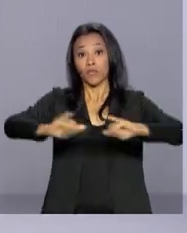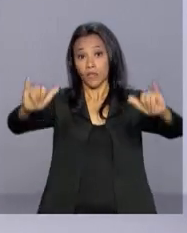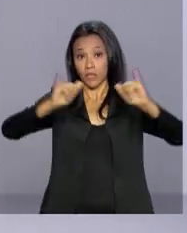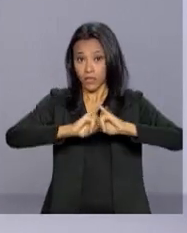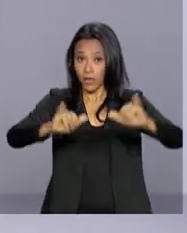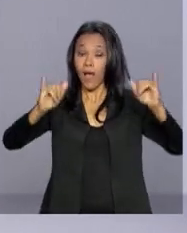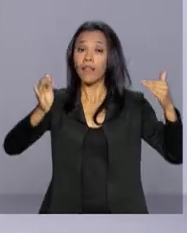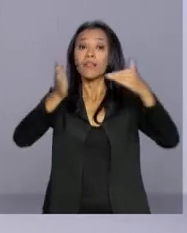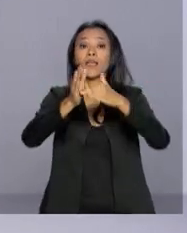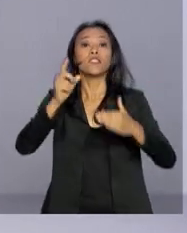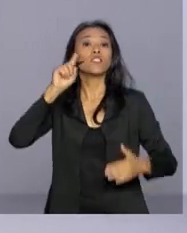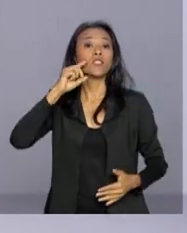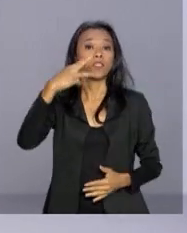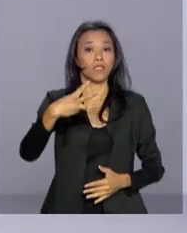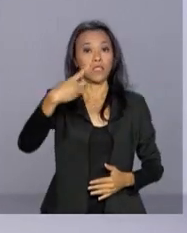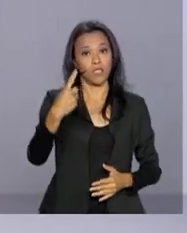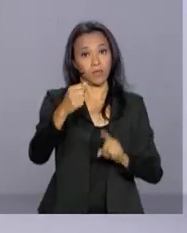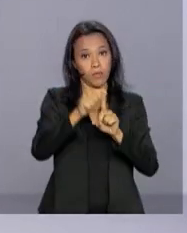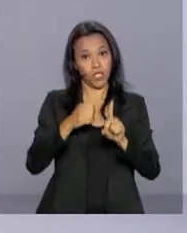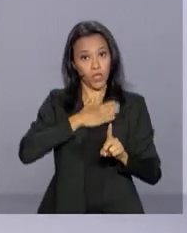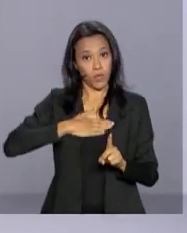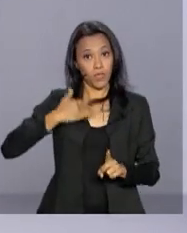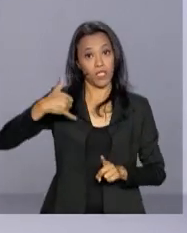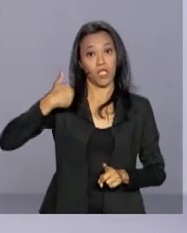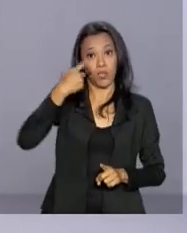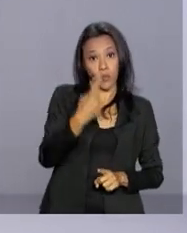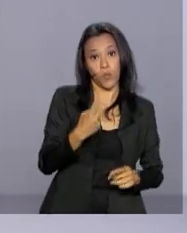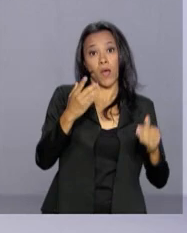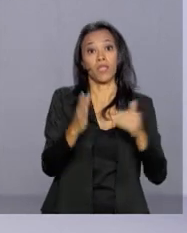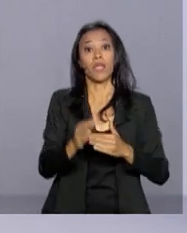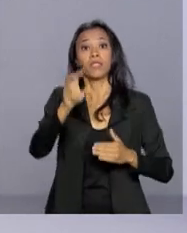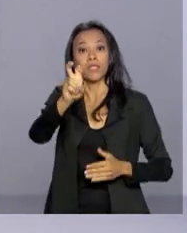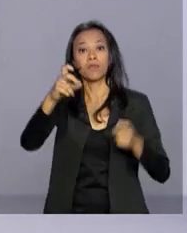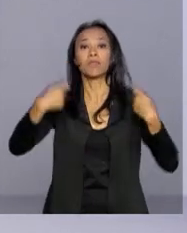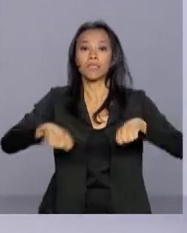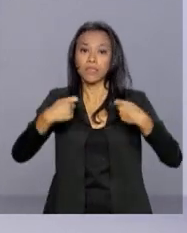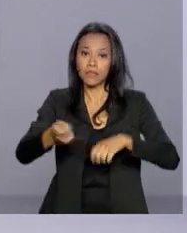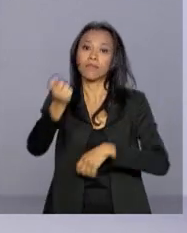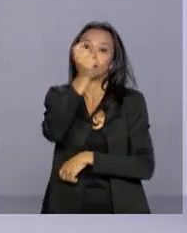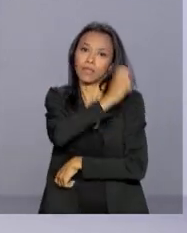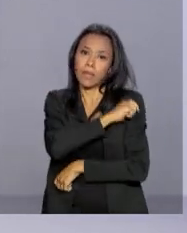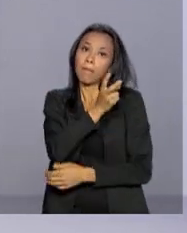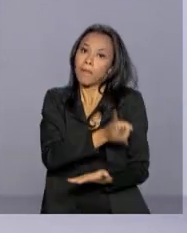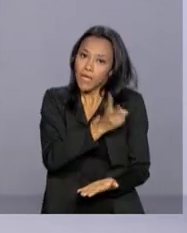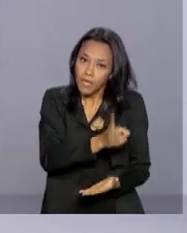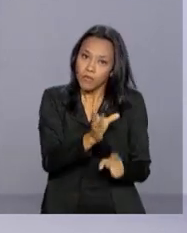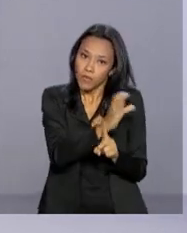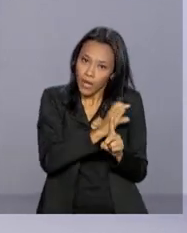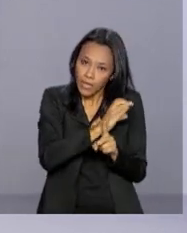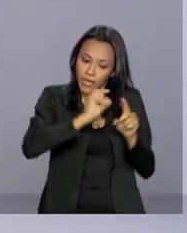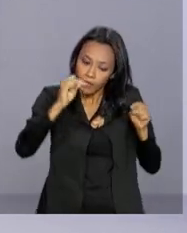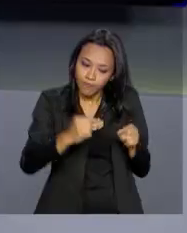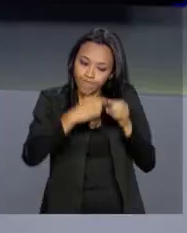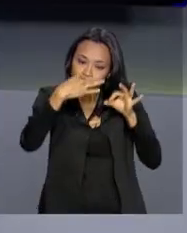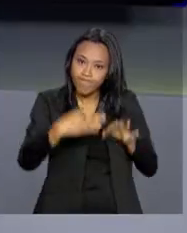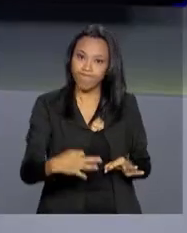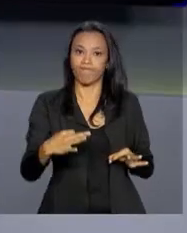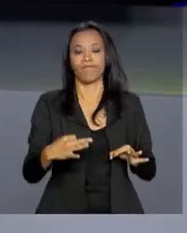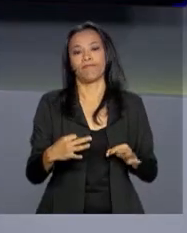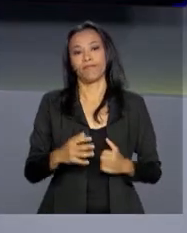segue até 31 de agosto. Crianças de 1 a 5 anos devem ser vacinadas, mesmo que estejam com a carteirinha em dia.